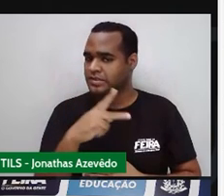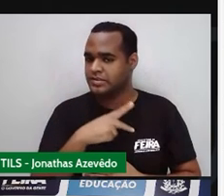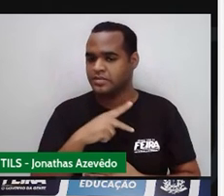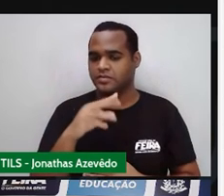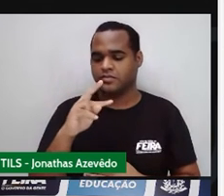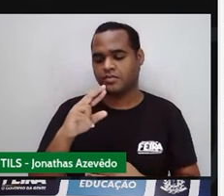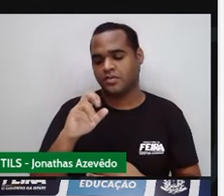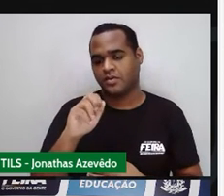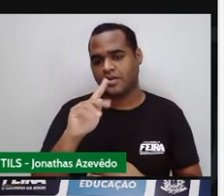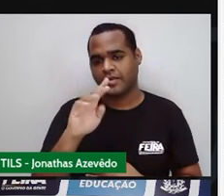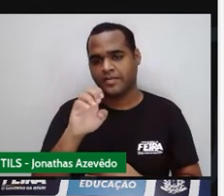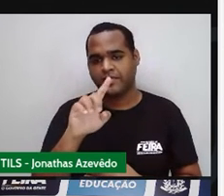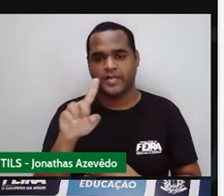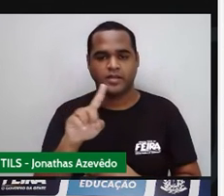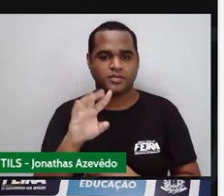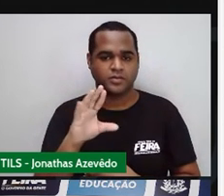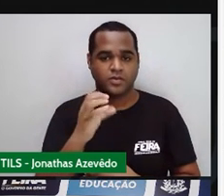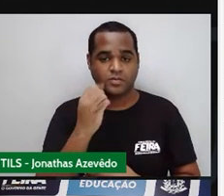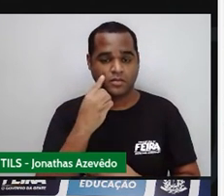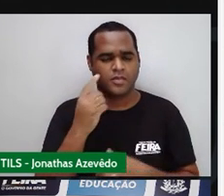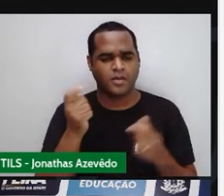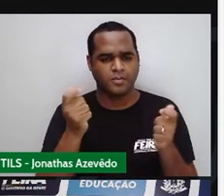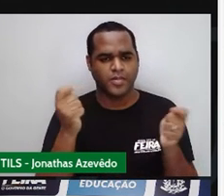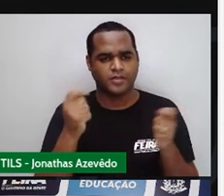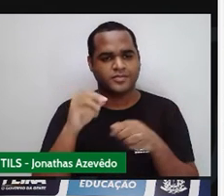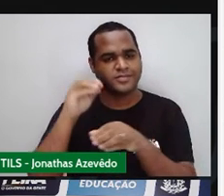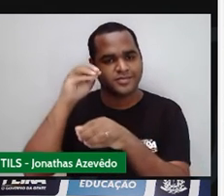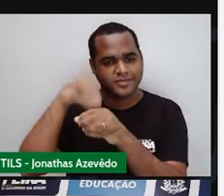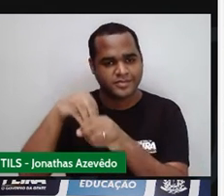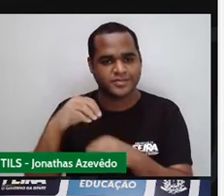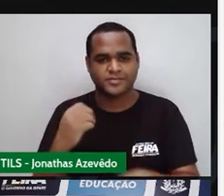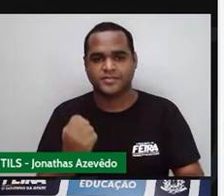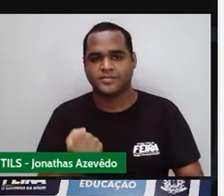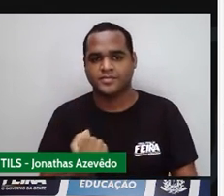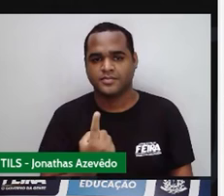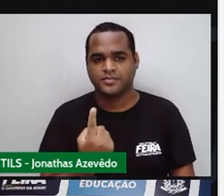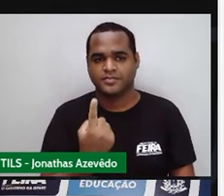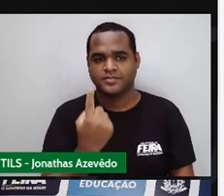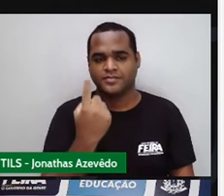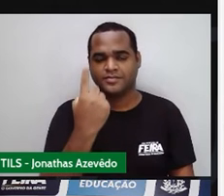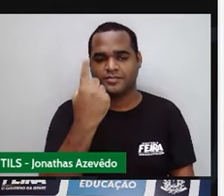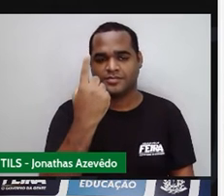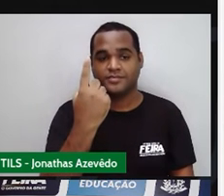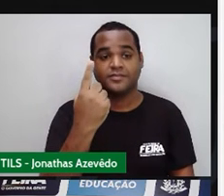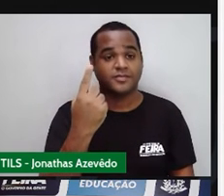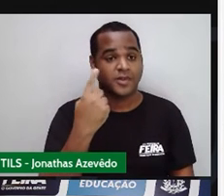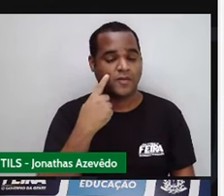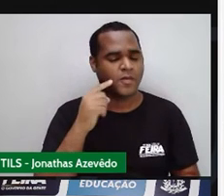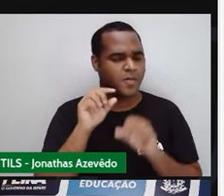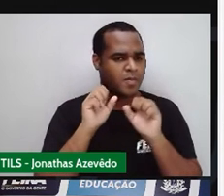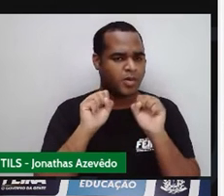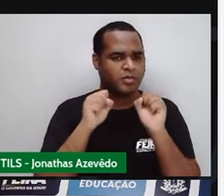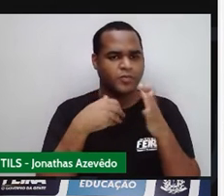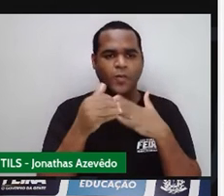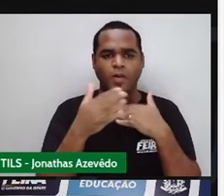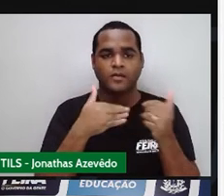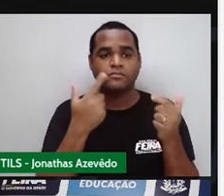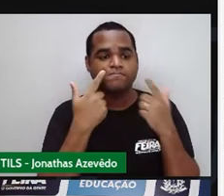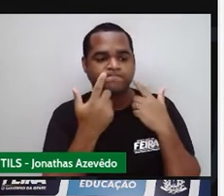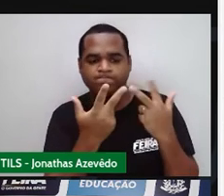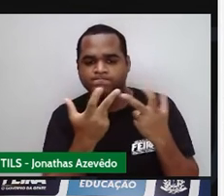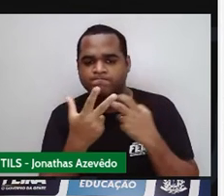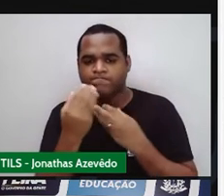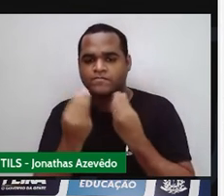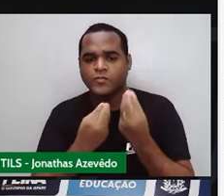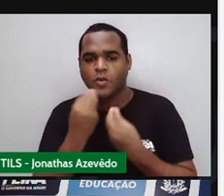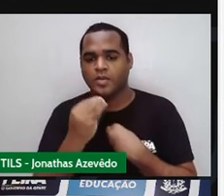Eu posso pegar isso aqui e botar aqui dentro. É a altura do trapézio. Eu posso colocar em qualquer lugar aqui e a gente vê a altura